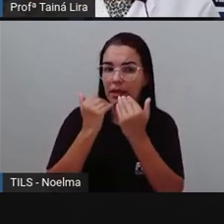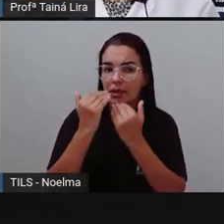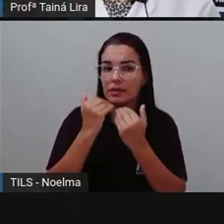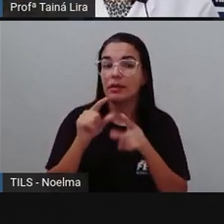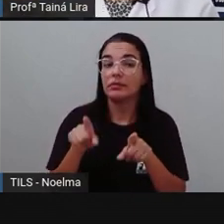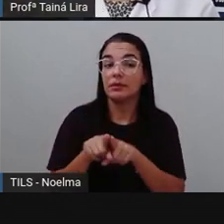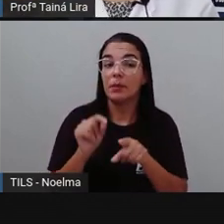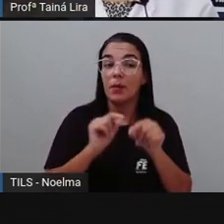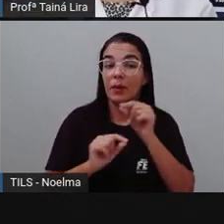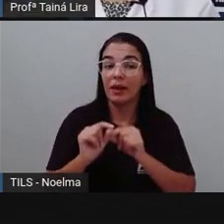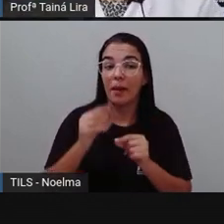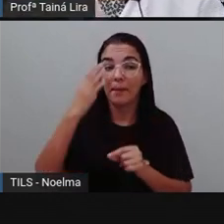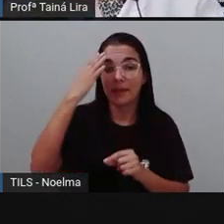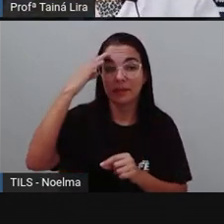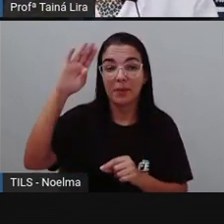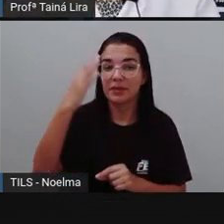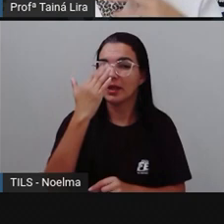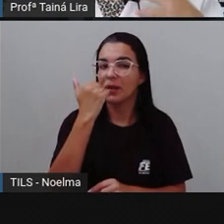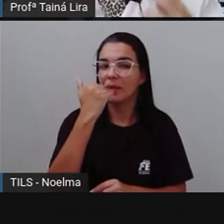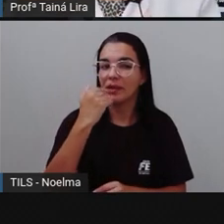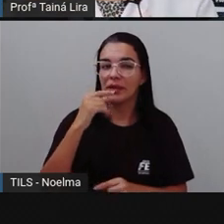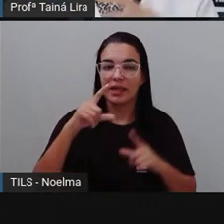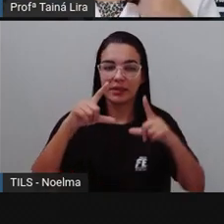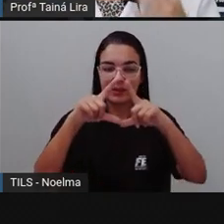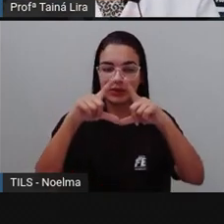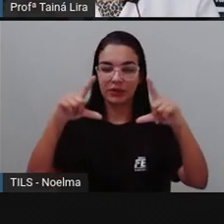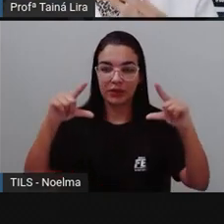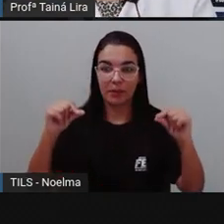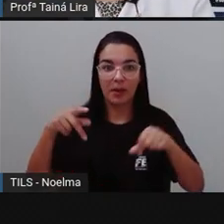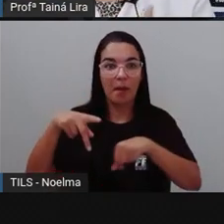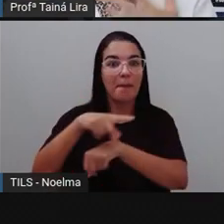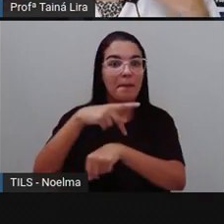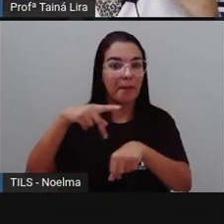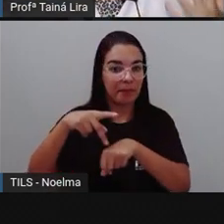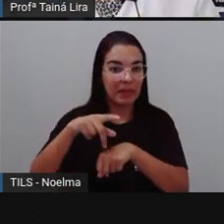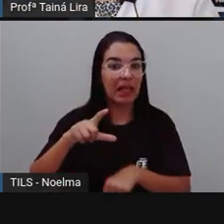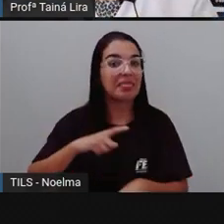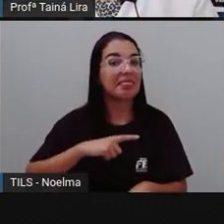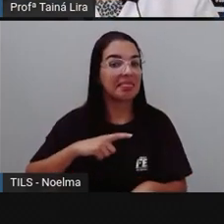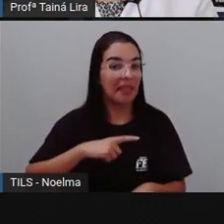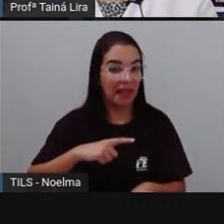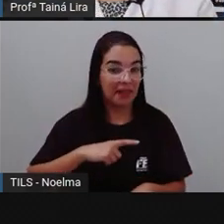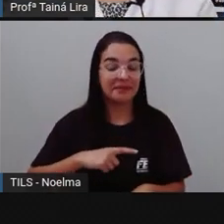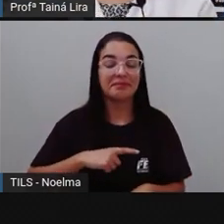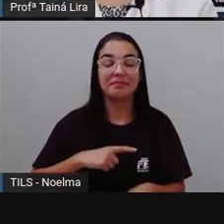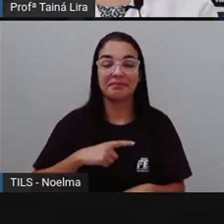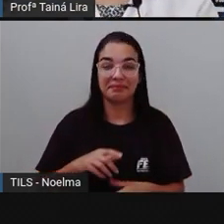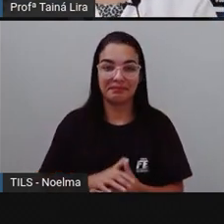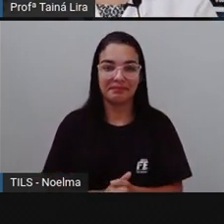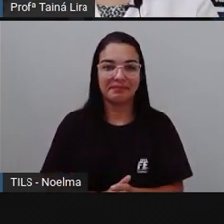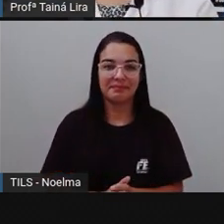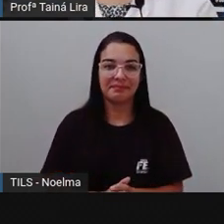culinária japonesa, né? Temos alguns pratos aí à base de algas, tá bom?